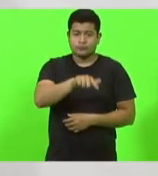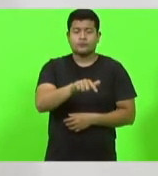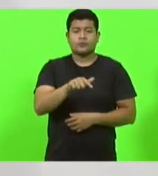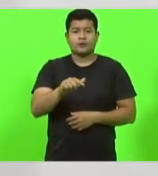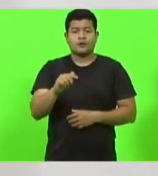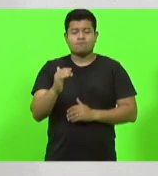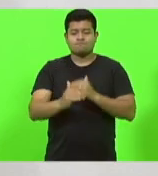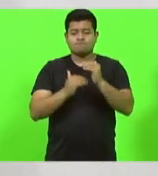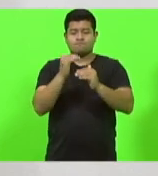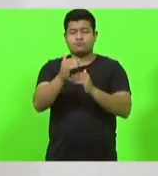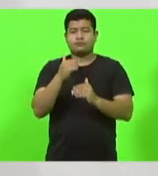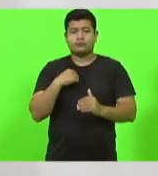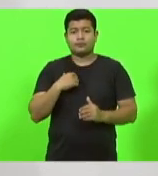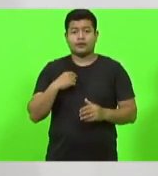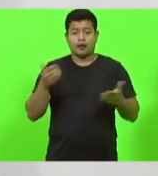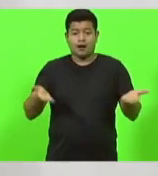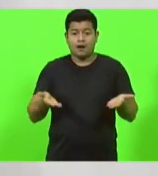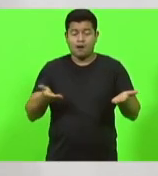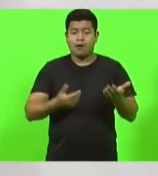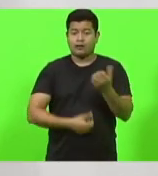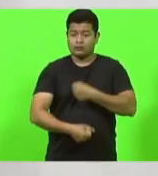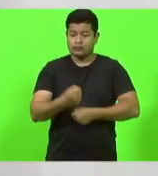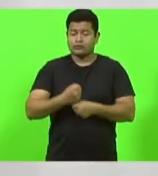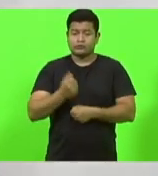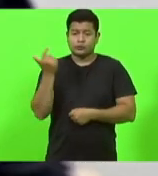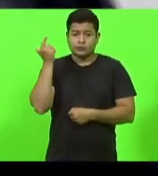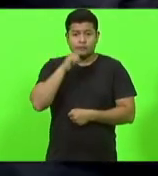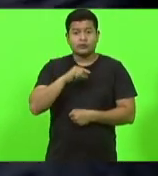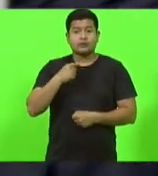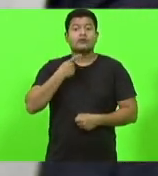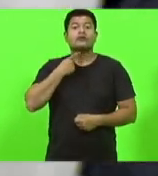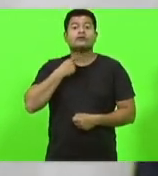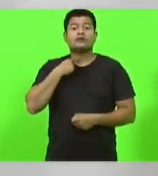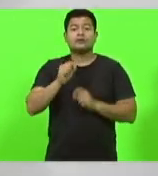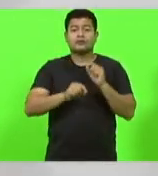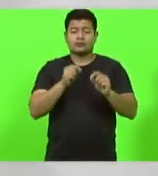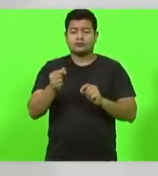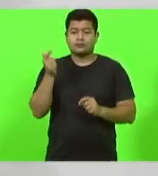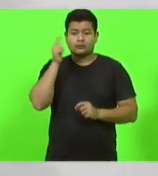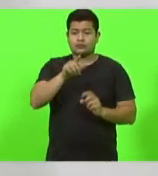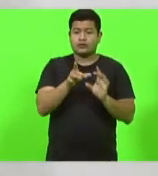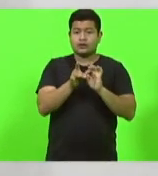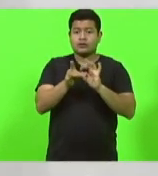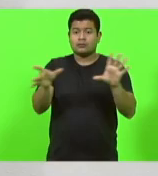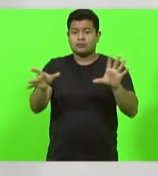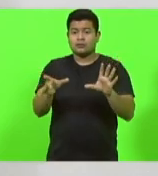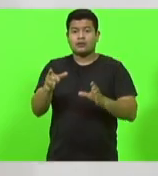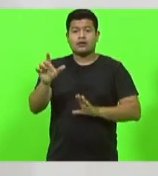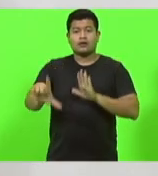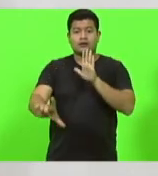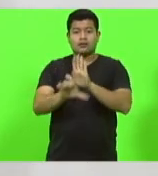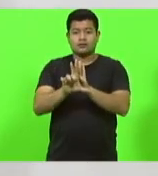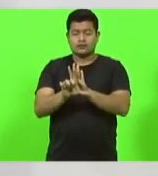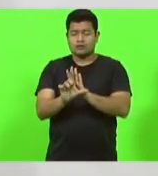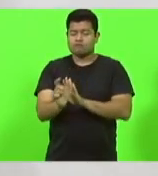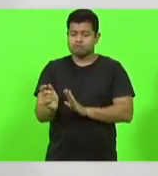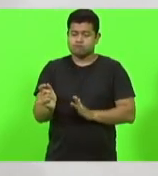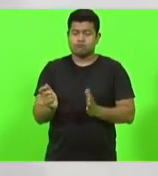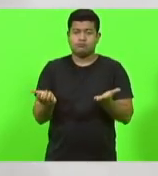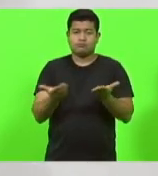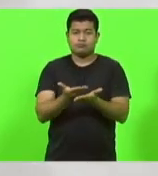ano ainda a intenção é deixar esse projeto à disposição esta lei aos catarinenses para